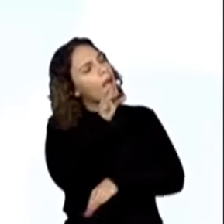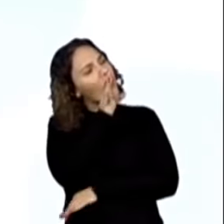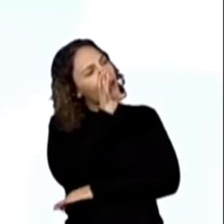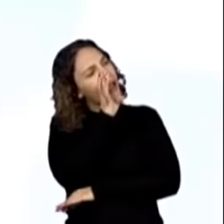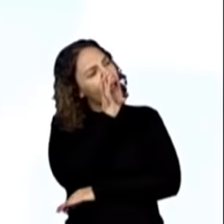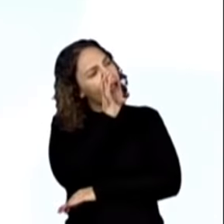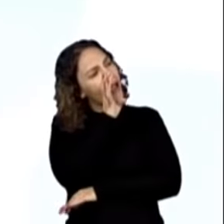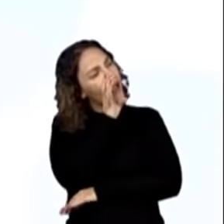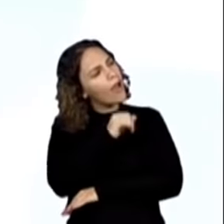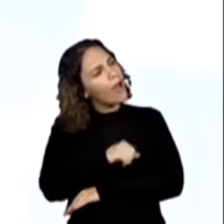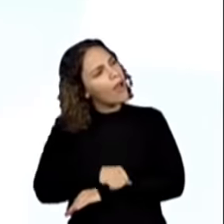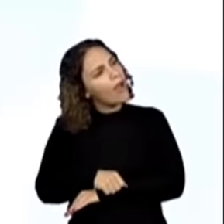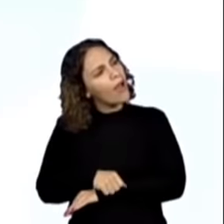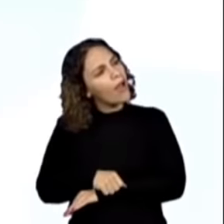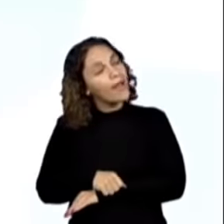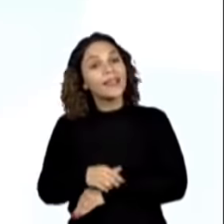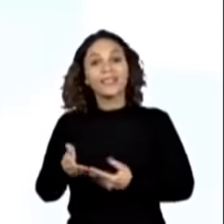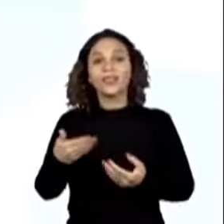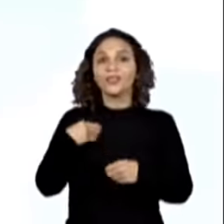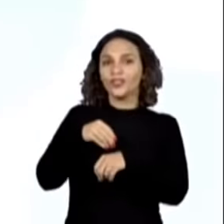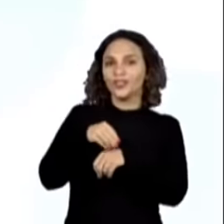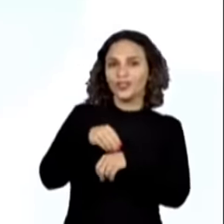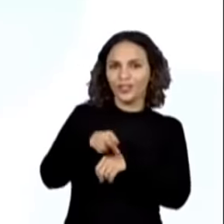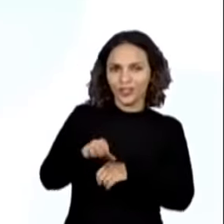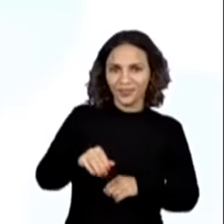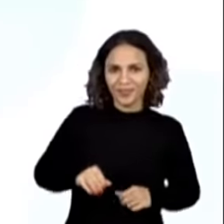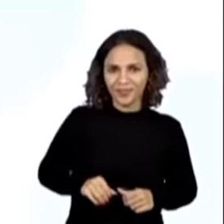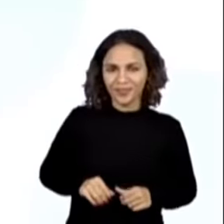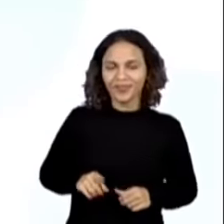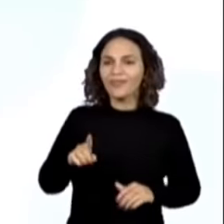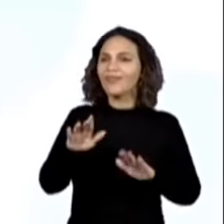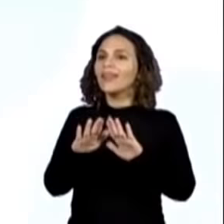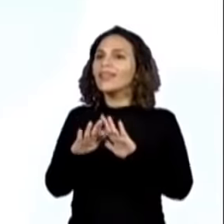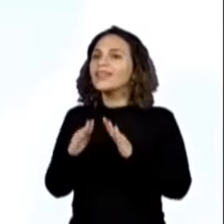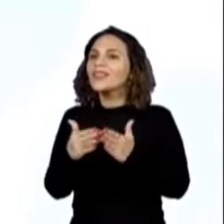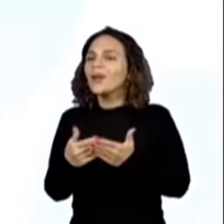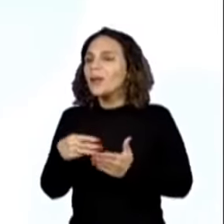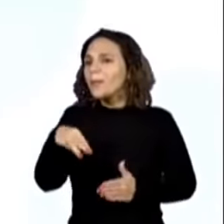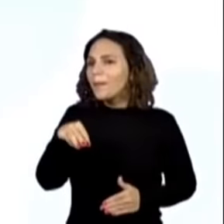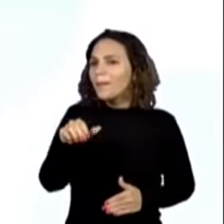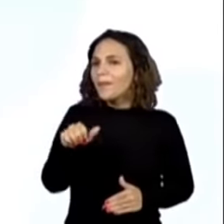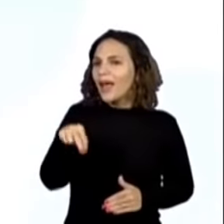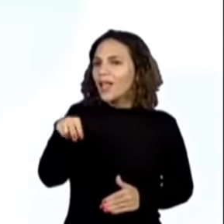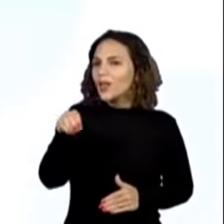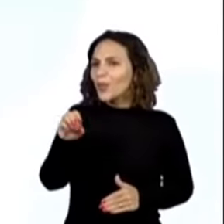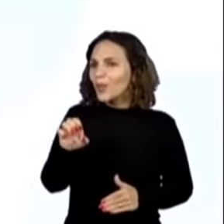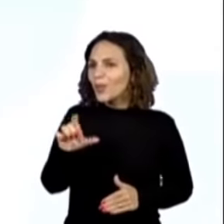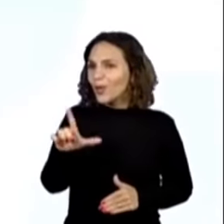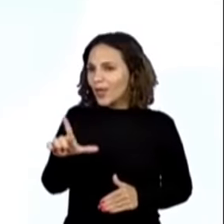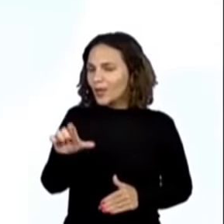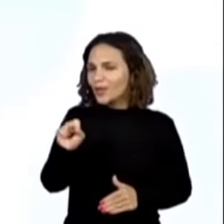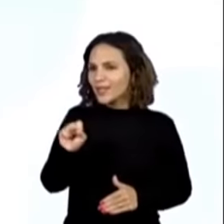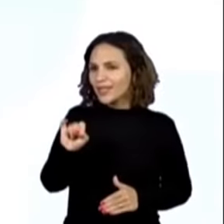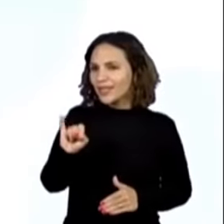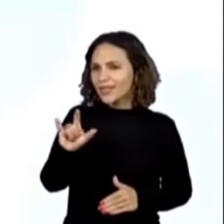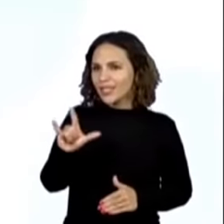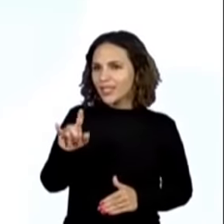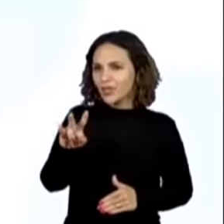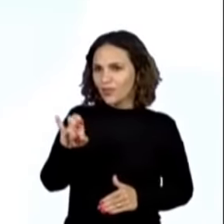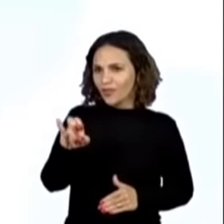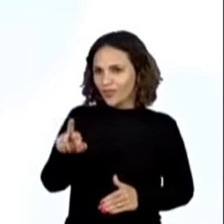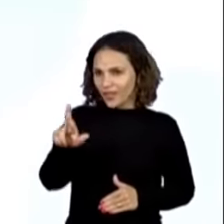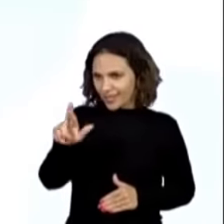Então, eu tenho já uma dica ali. Da escola Manoel Silveira Bueno. Quinto ano B. Borborema,